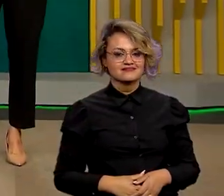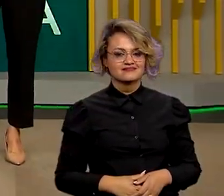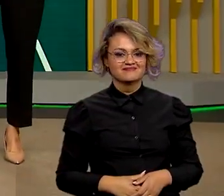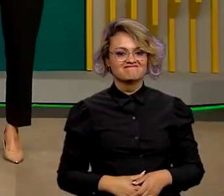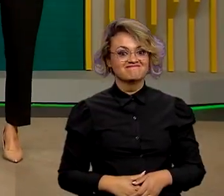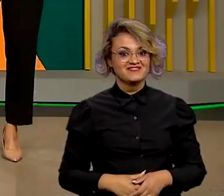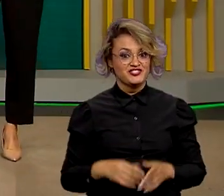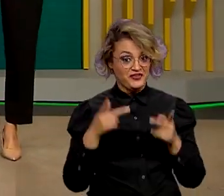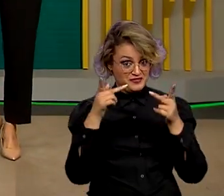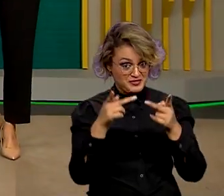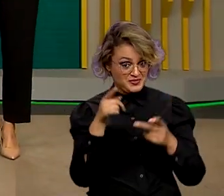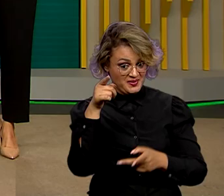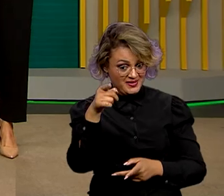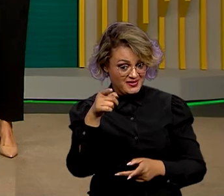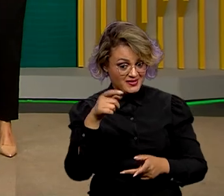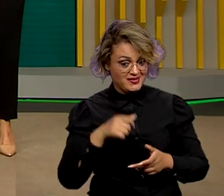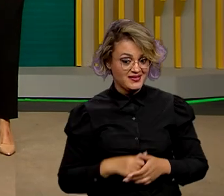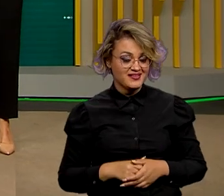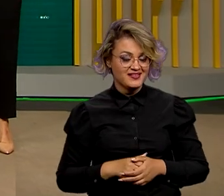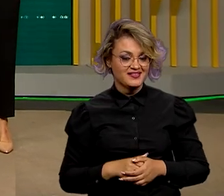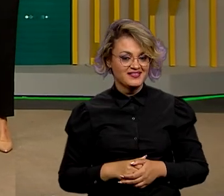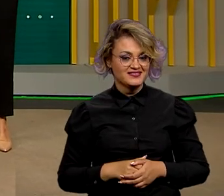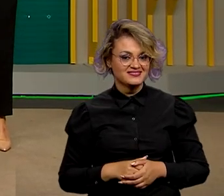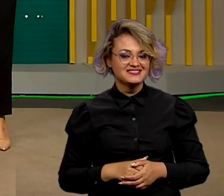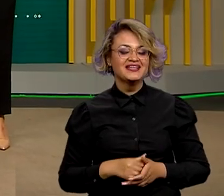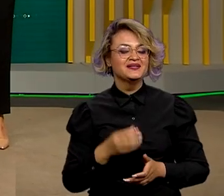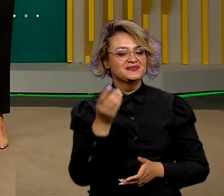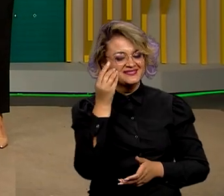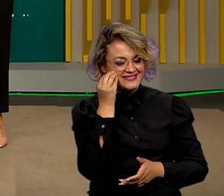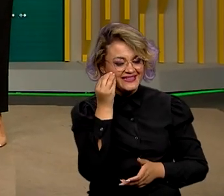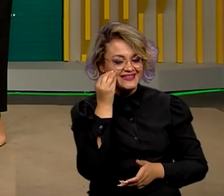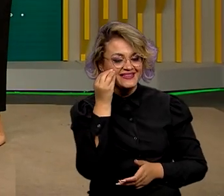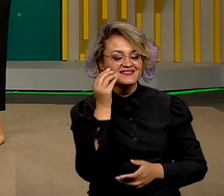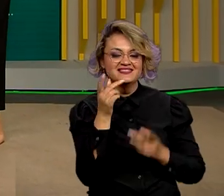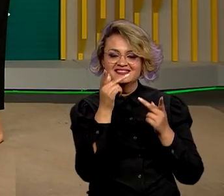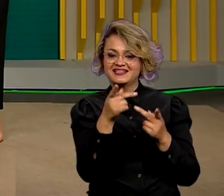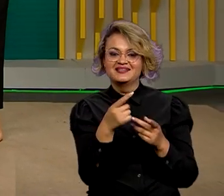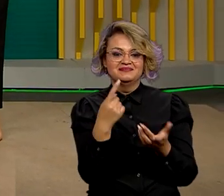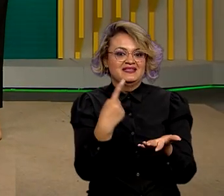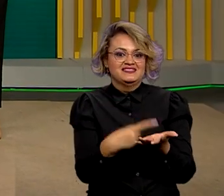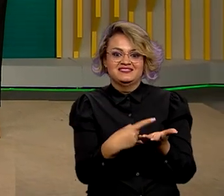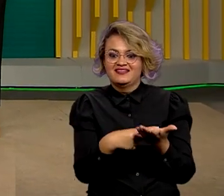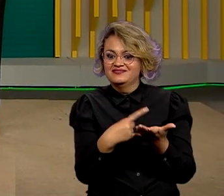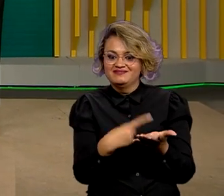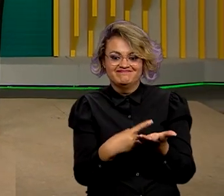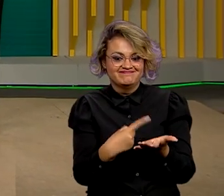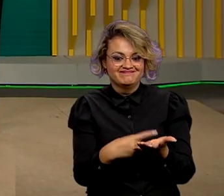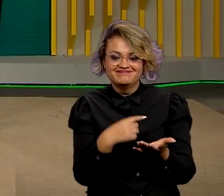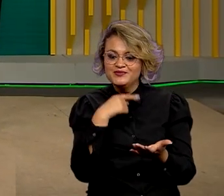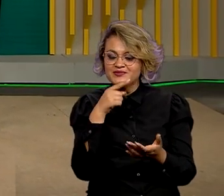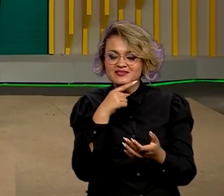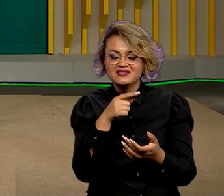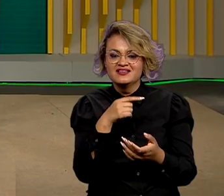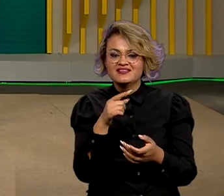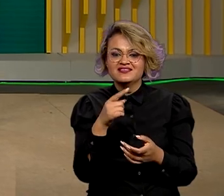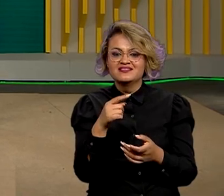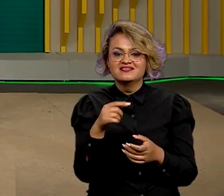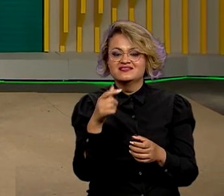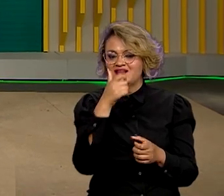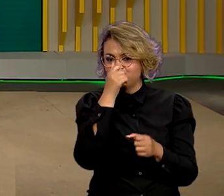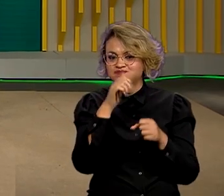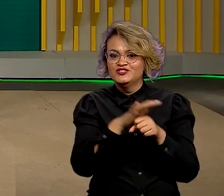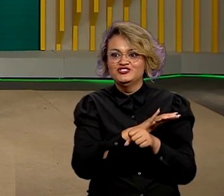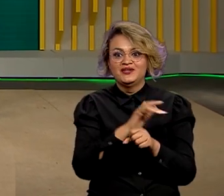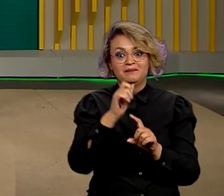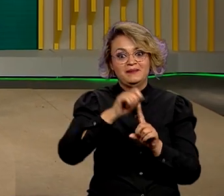Já visitou o Museu do Ipiranga depois dessa reforma? Eu até tentei, Ana, mas o agendamento estava previsto para quatro, cinco meses,